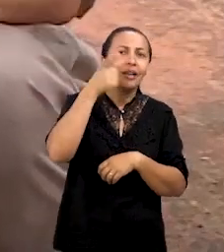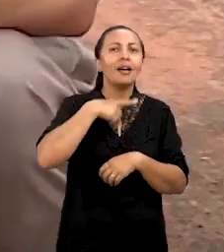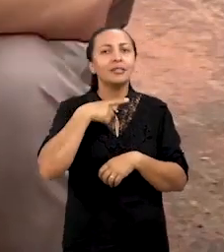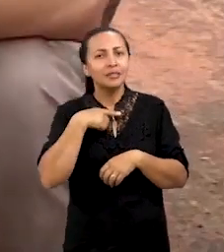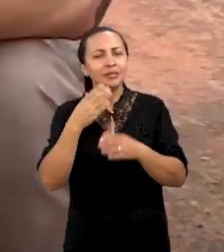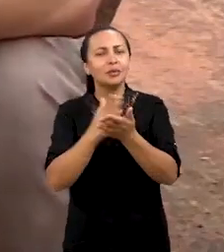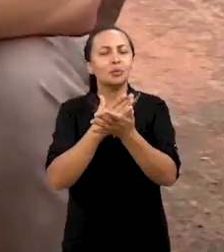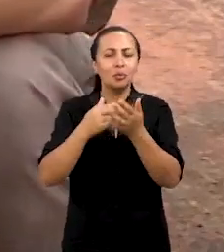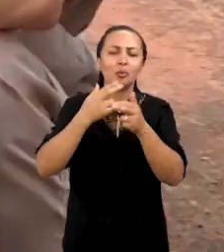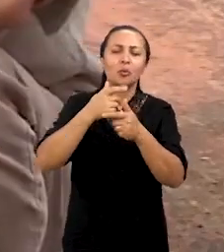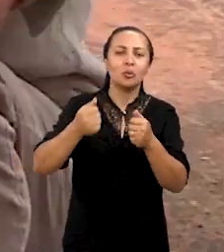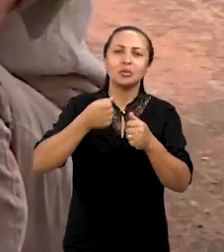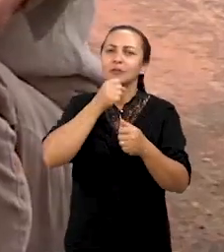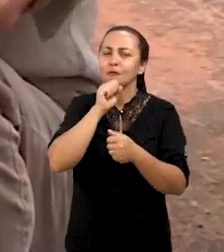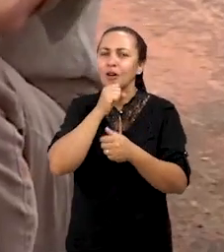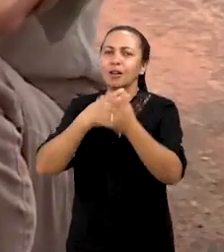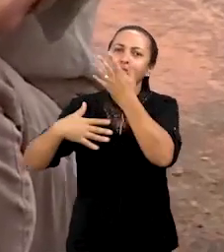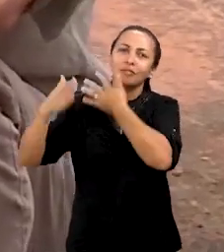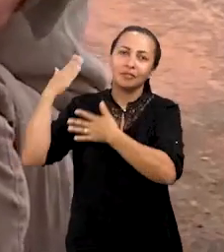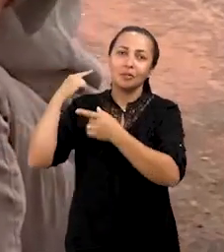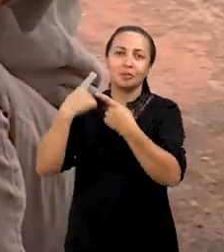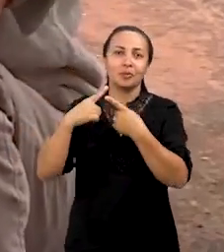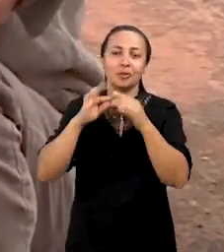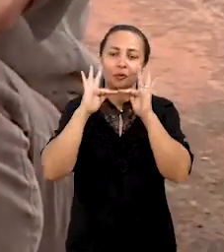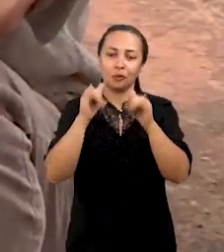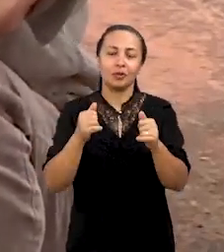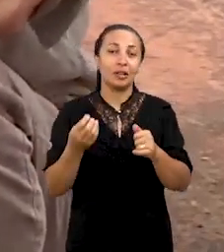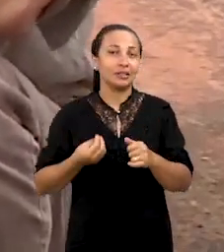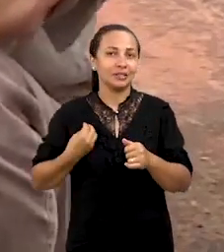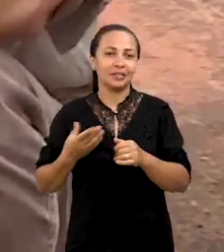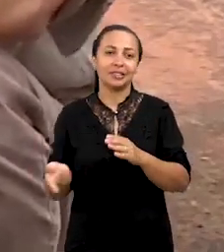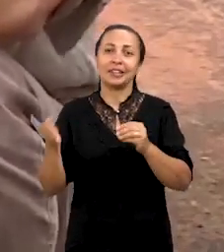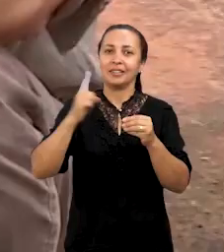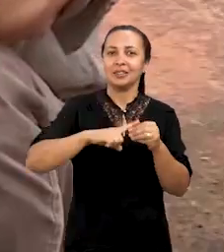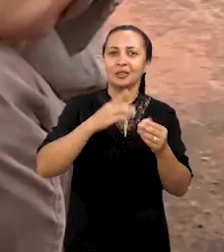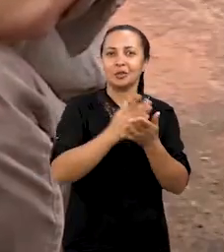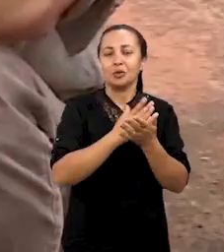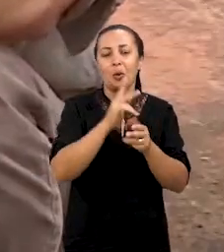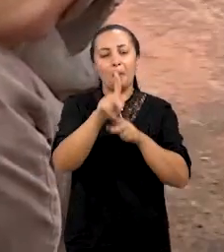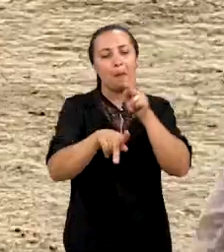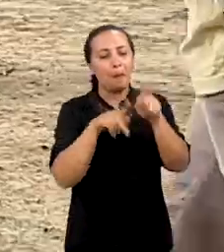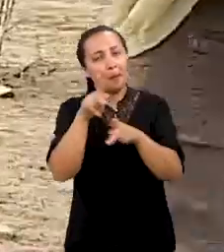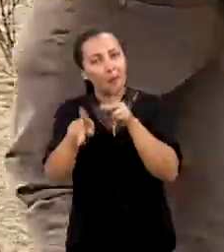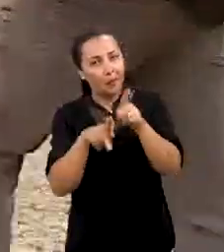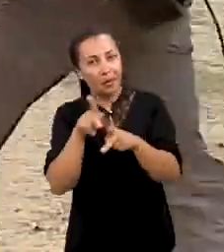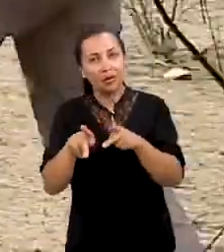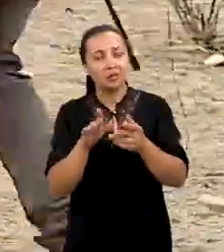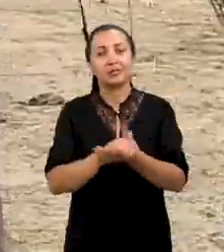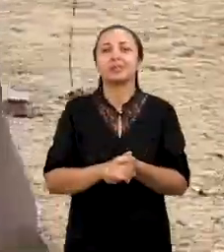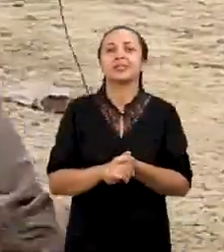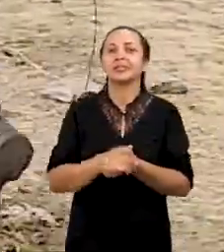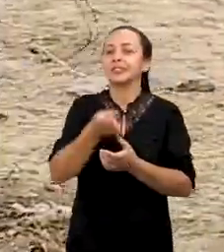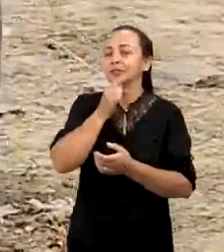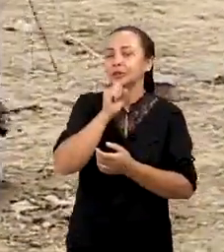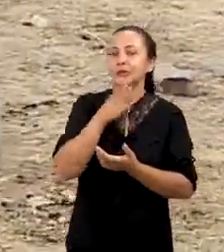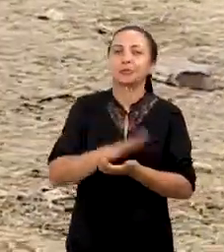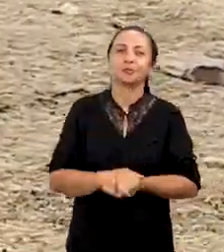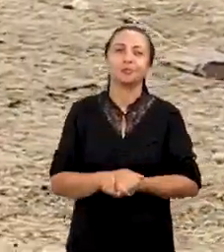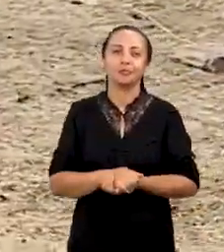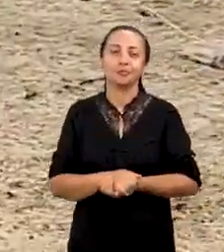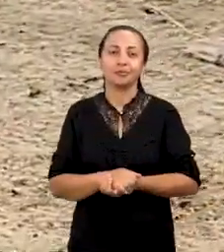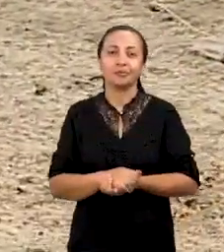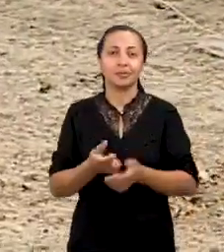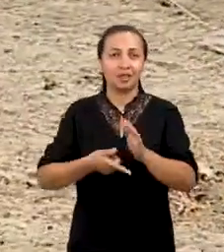coisa antiga ali. E no final a gente está trazendo algum elemento material de populações antigas. Antes de